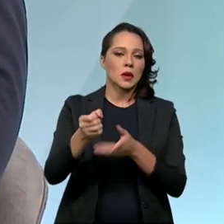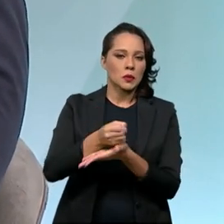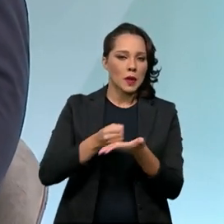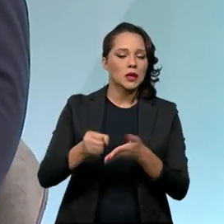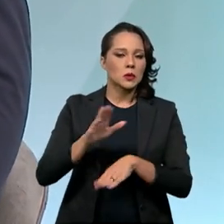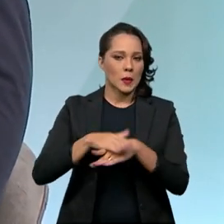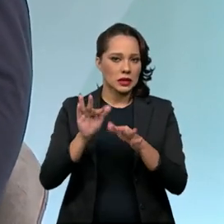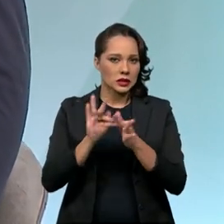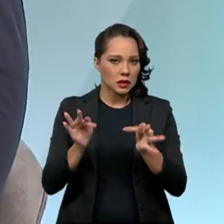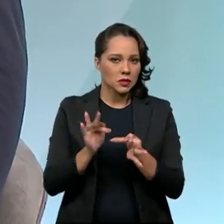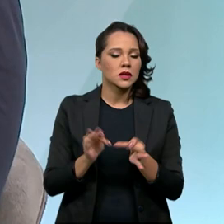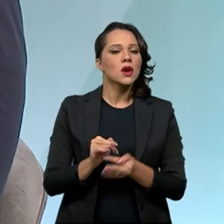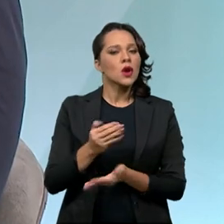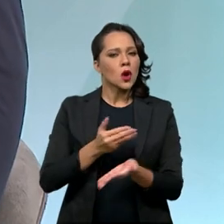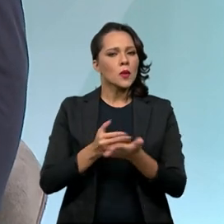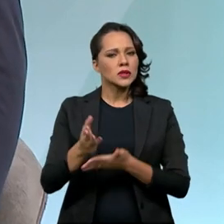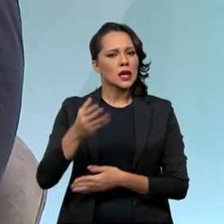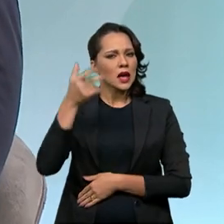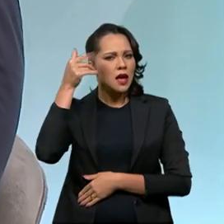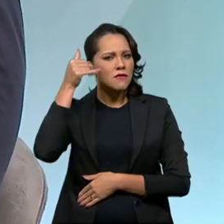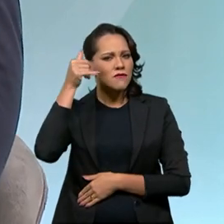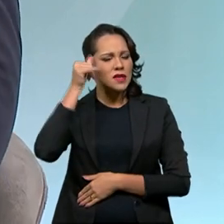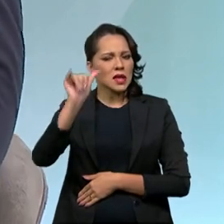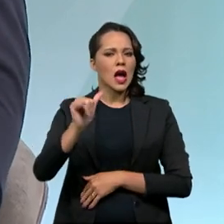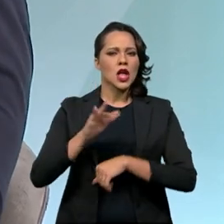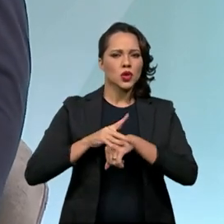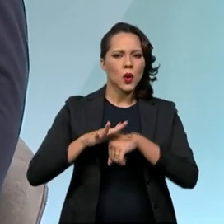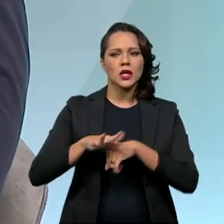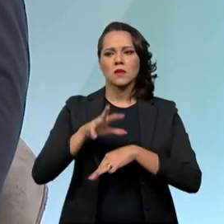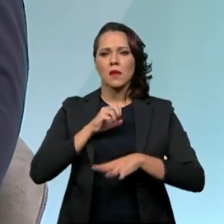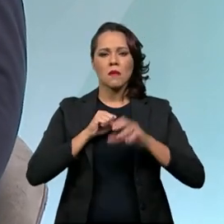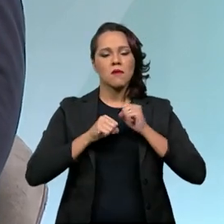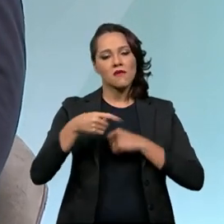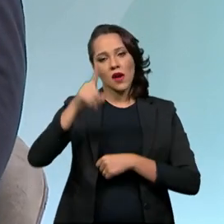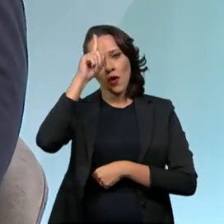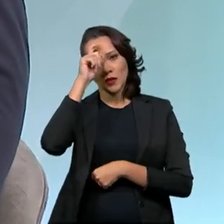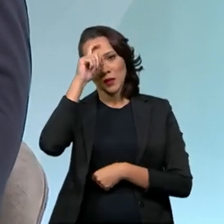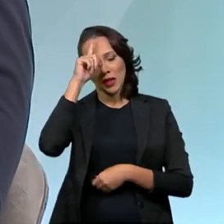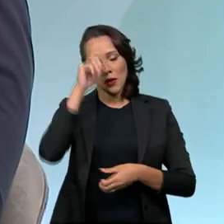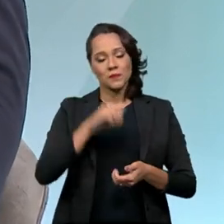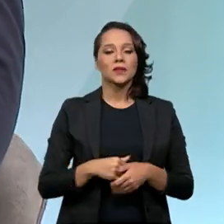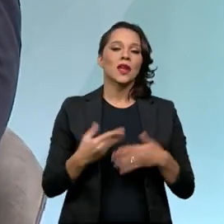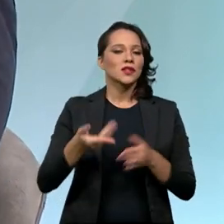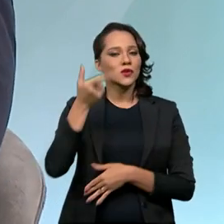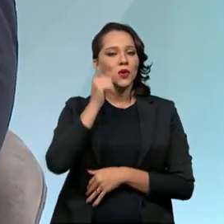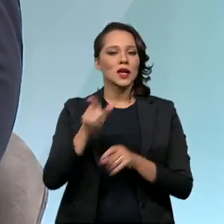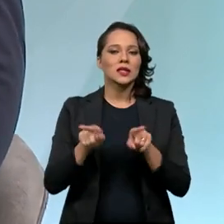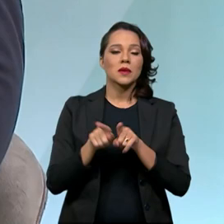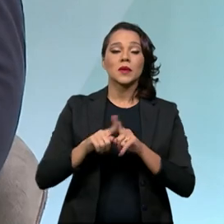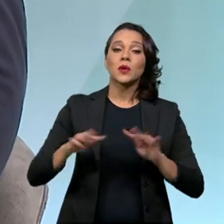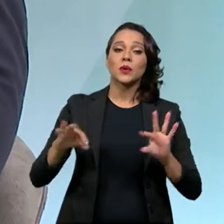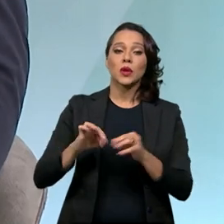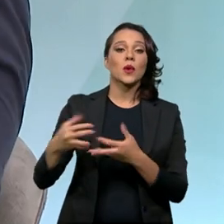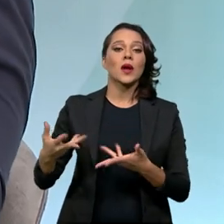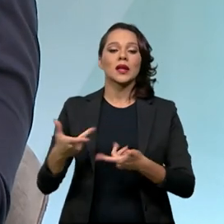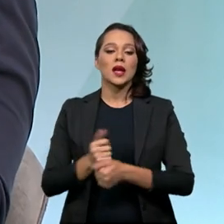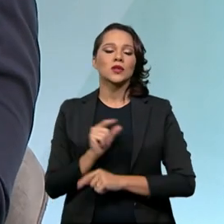você vai conseguir evitar que muitas doenças vão para os hospitais e, com isso, a gente consegue, com toda a qualidade,